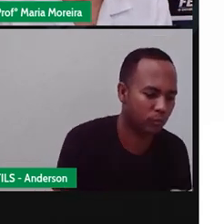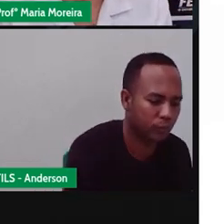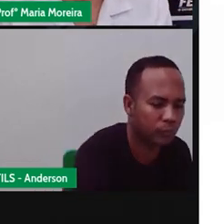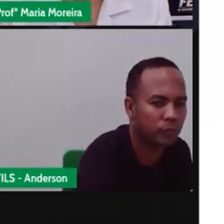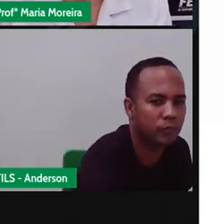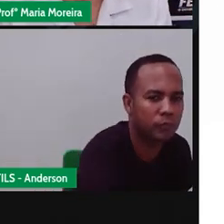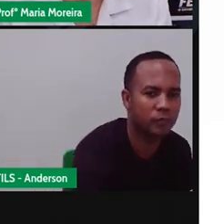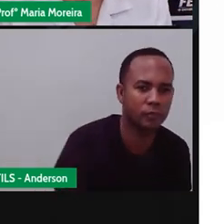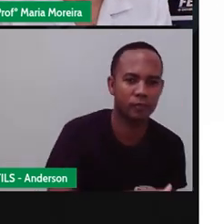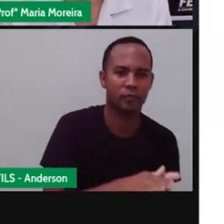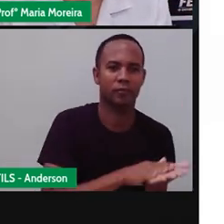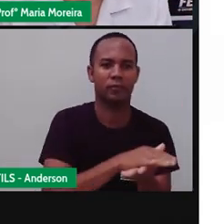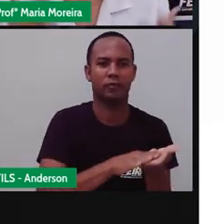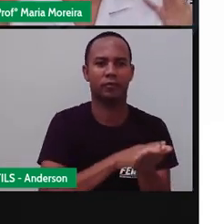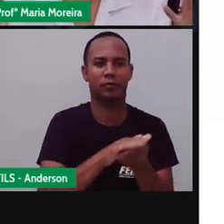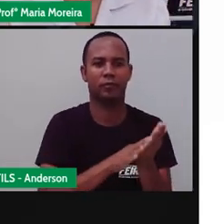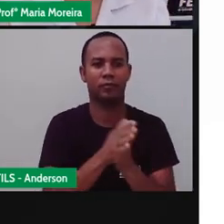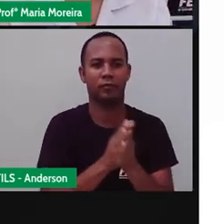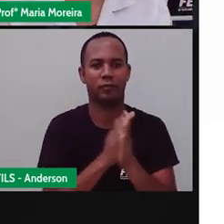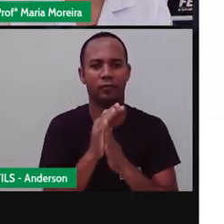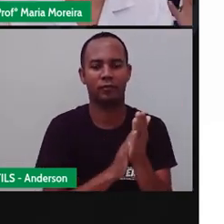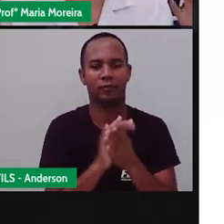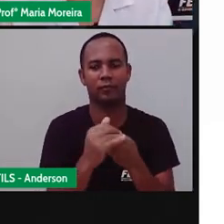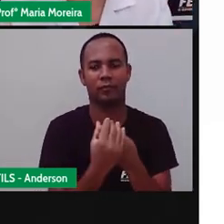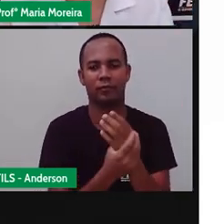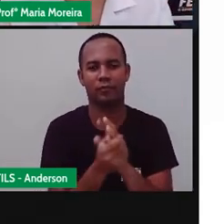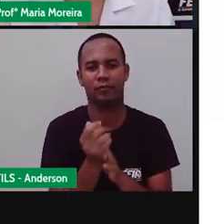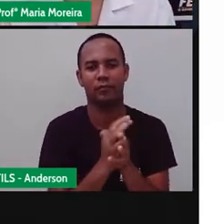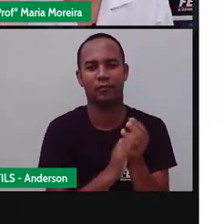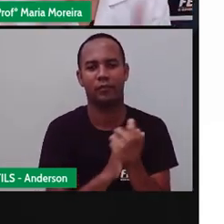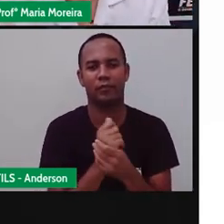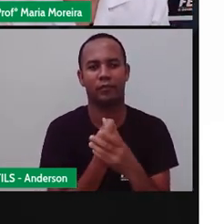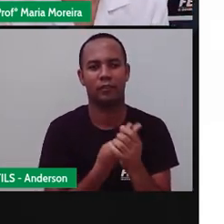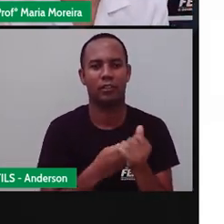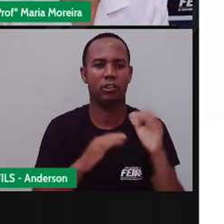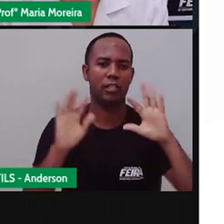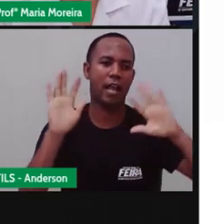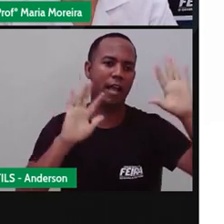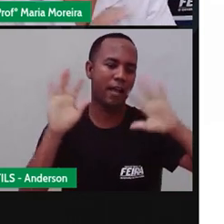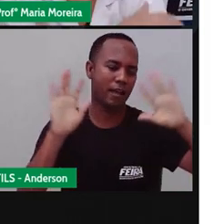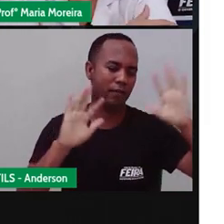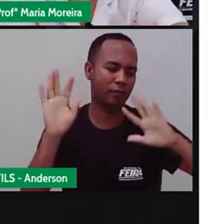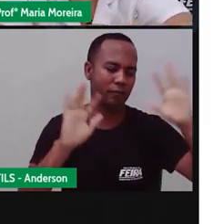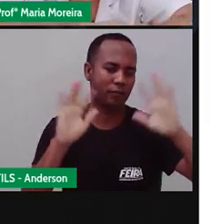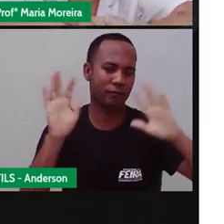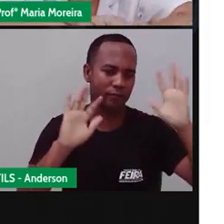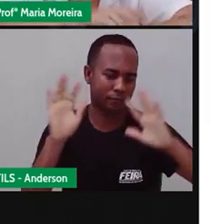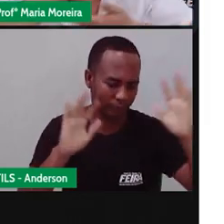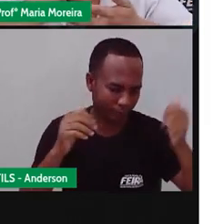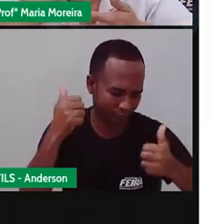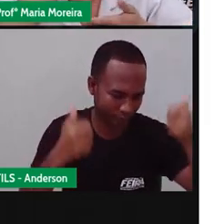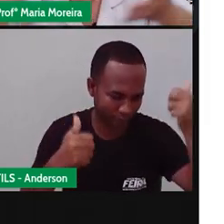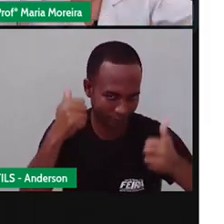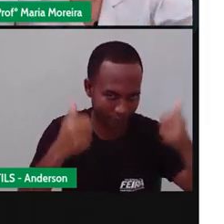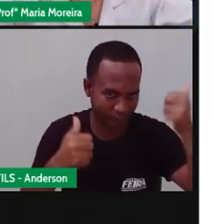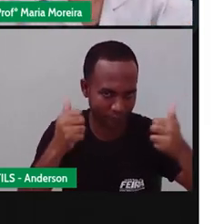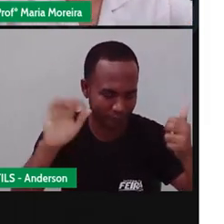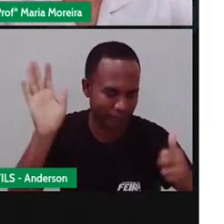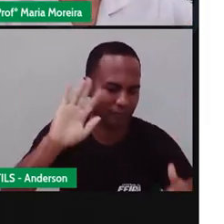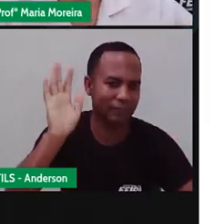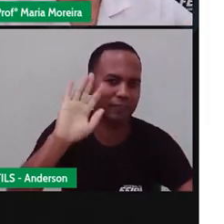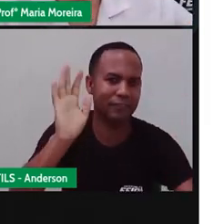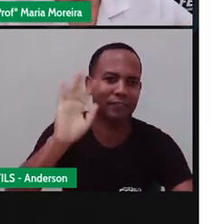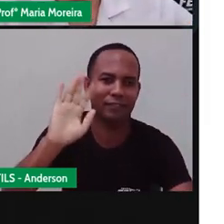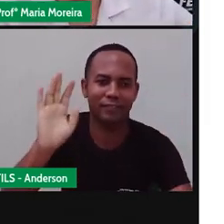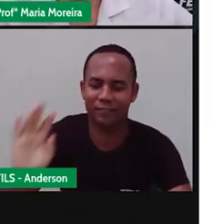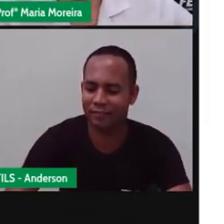quem pode, isolamento social, e que em breve, todos bem vacinados, estaremos aqui, ó, juntinhos. Um beijo